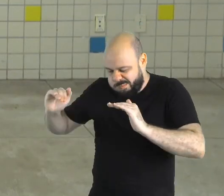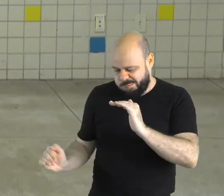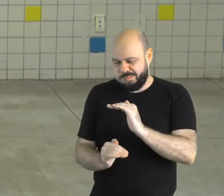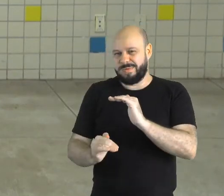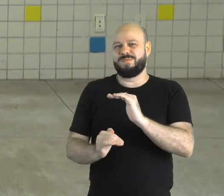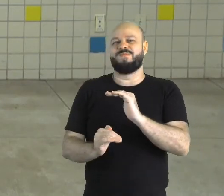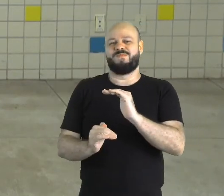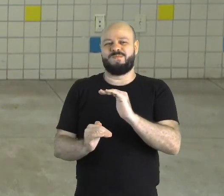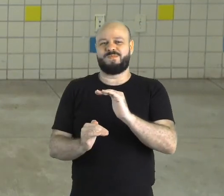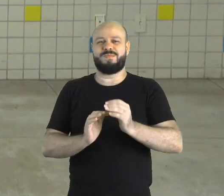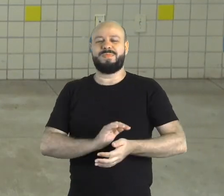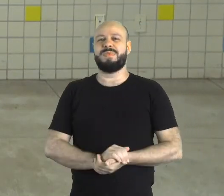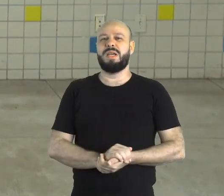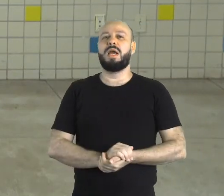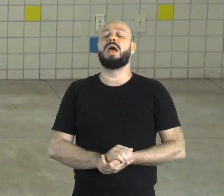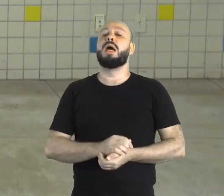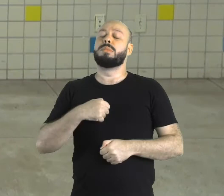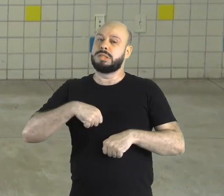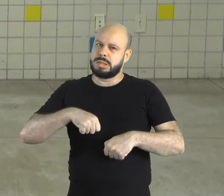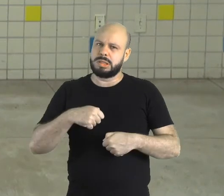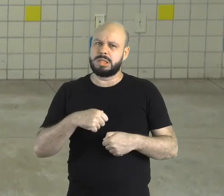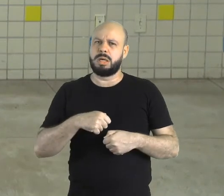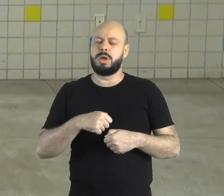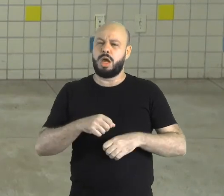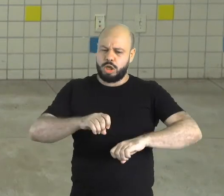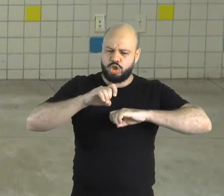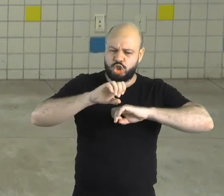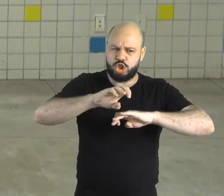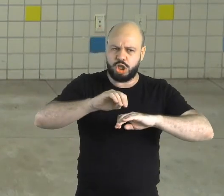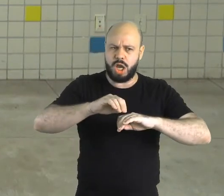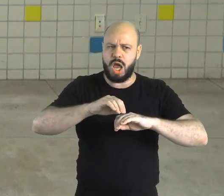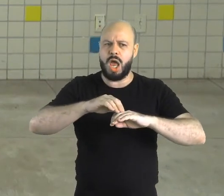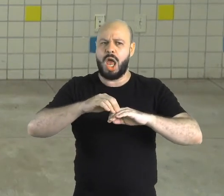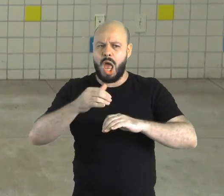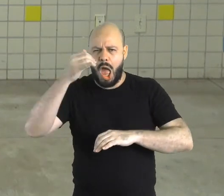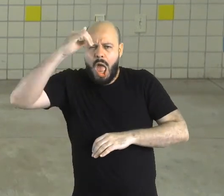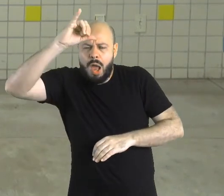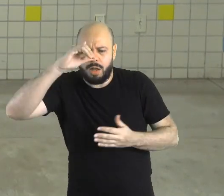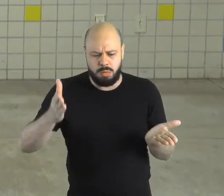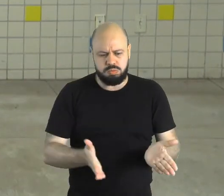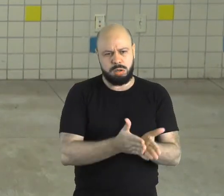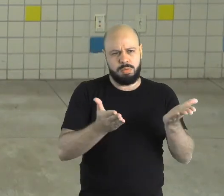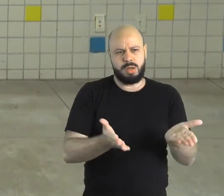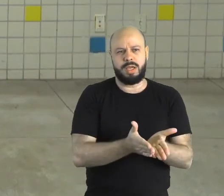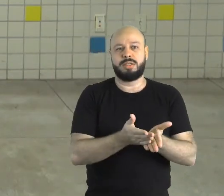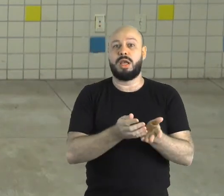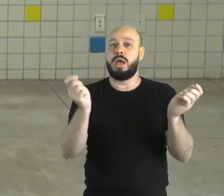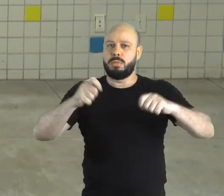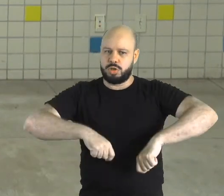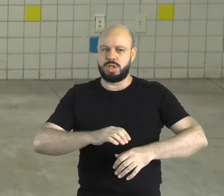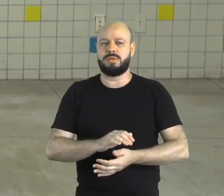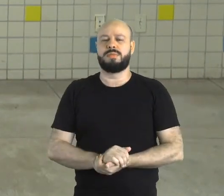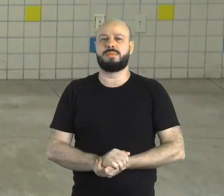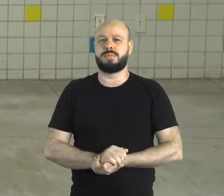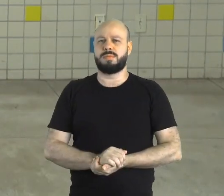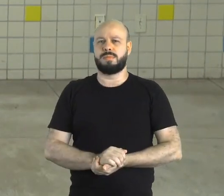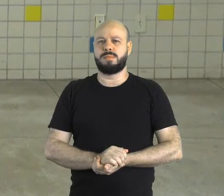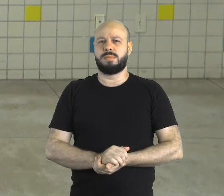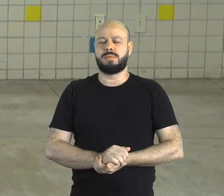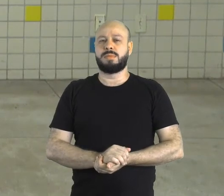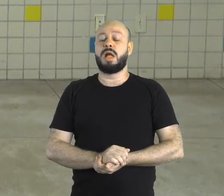situação combatendo a pobreza com a educação, certo? A impunidade pode ser combatida, né? Utilizando de